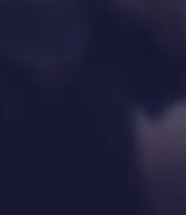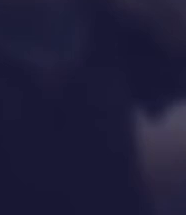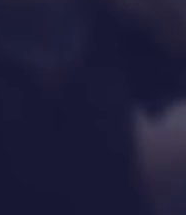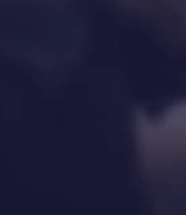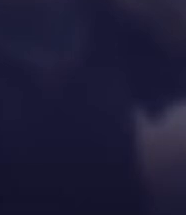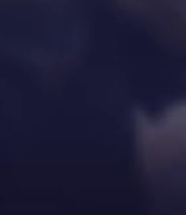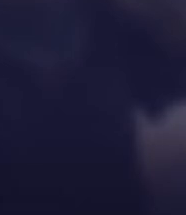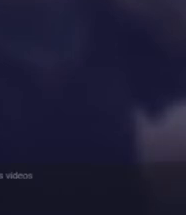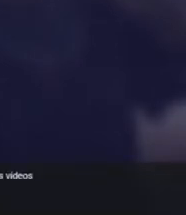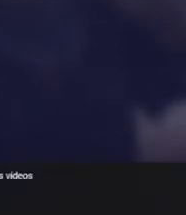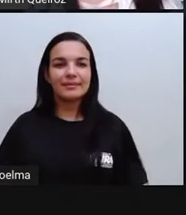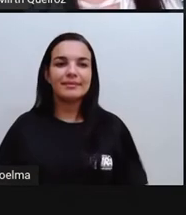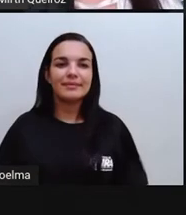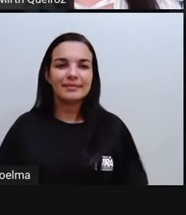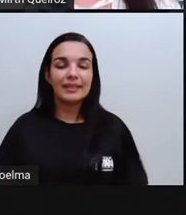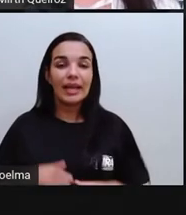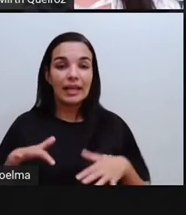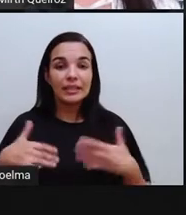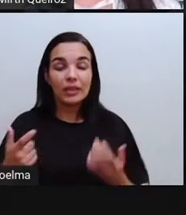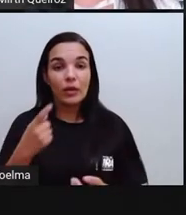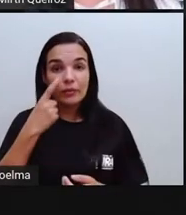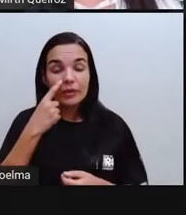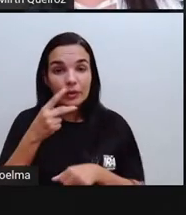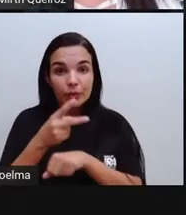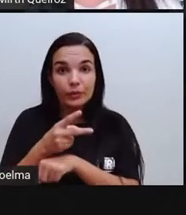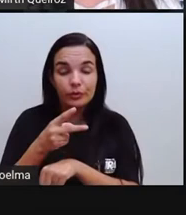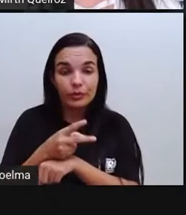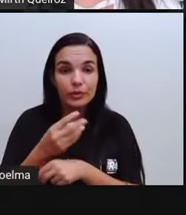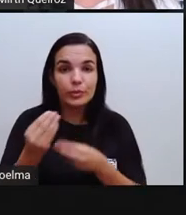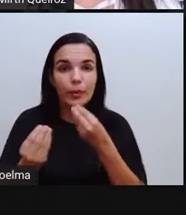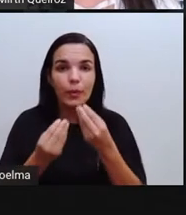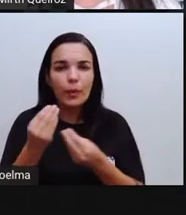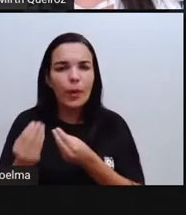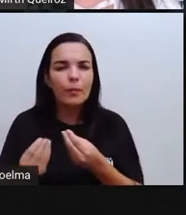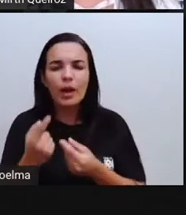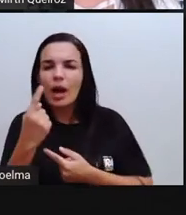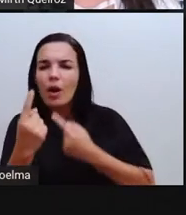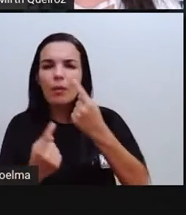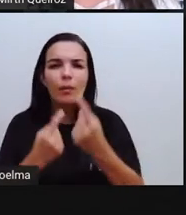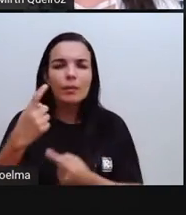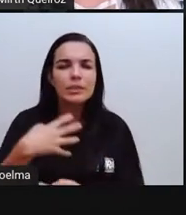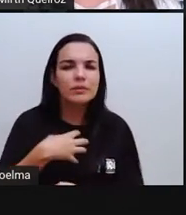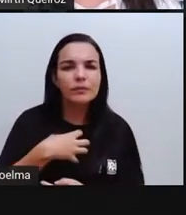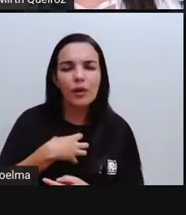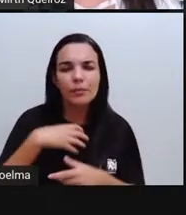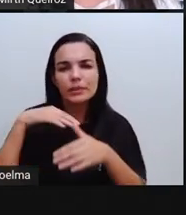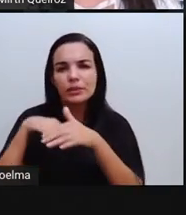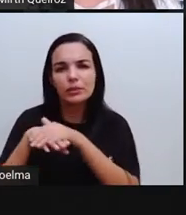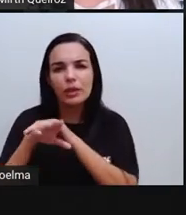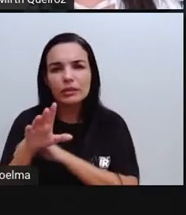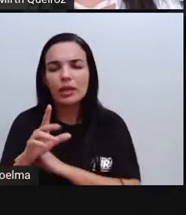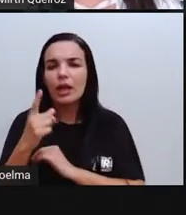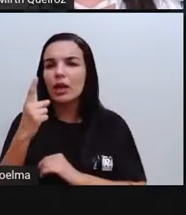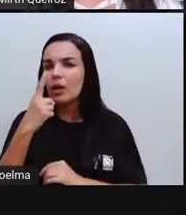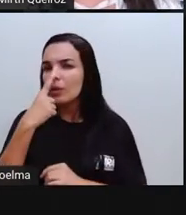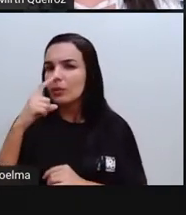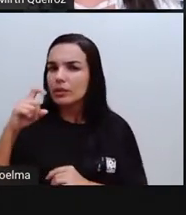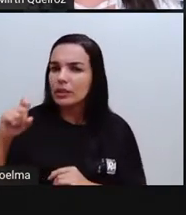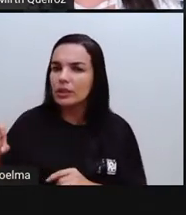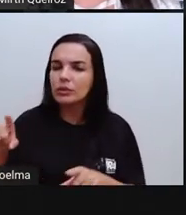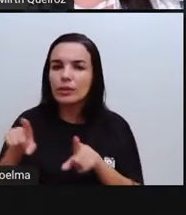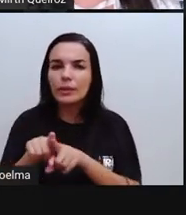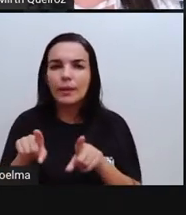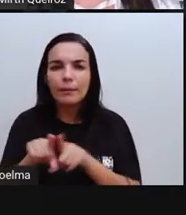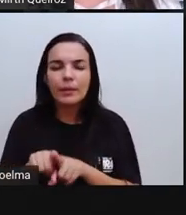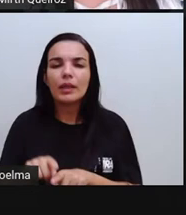vocês viram algumas formas de descarte que acontecem, inclusive o próprio